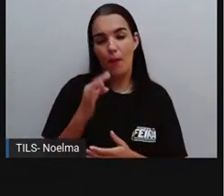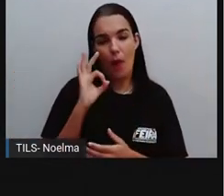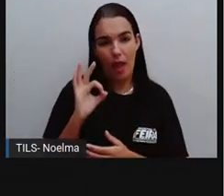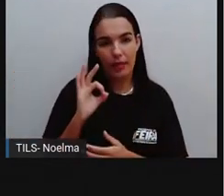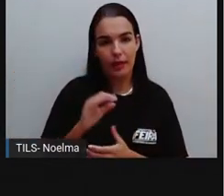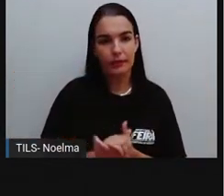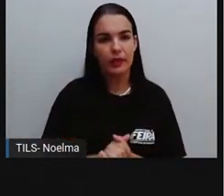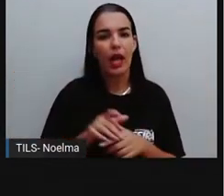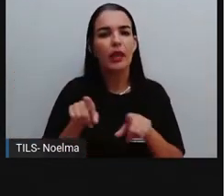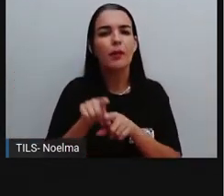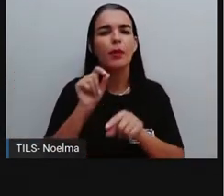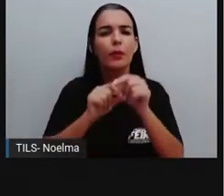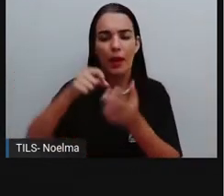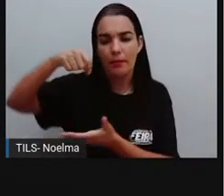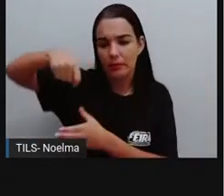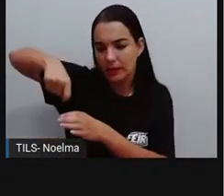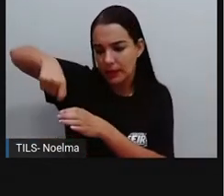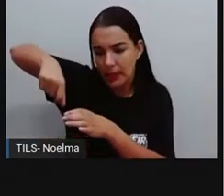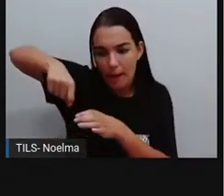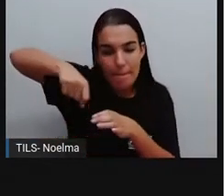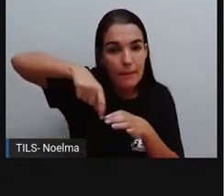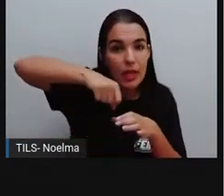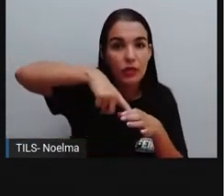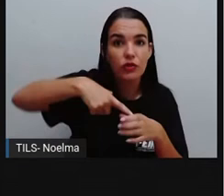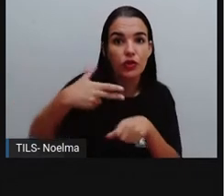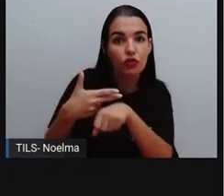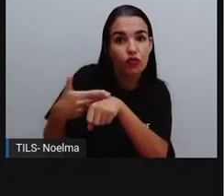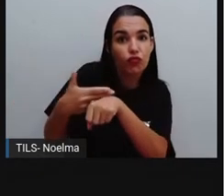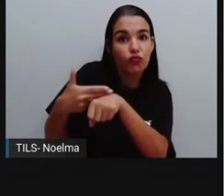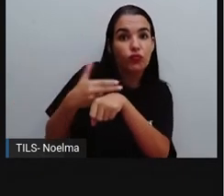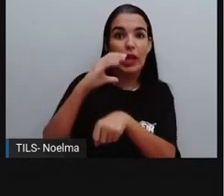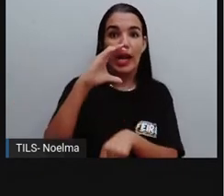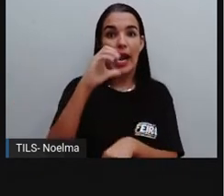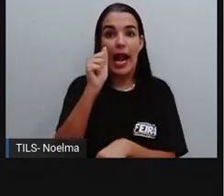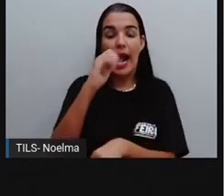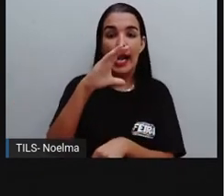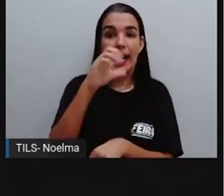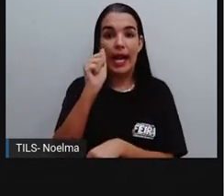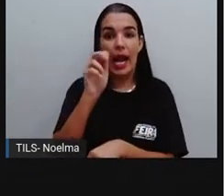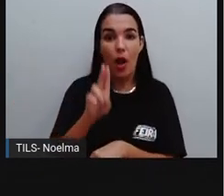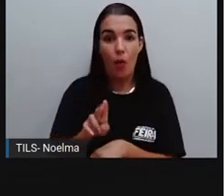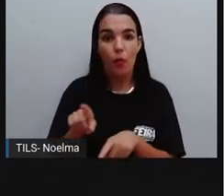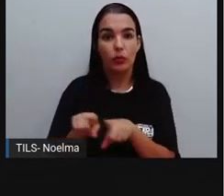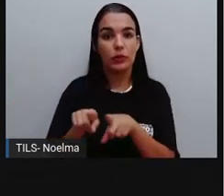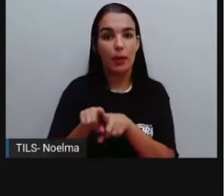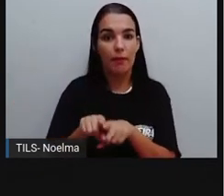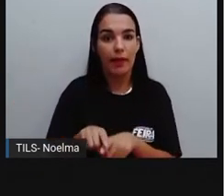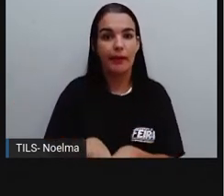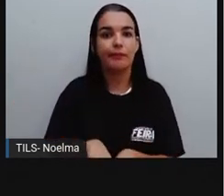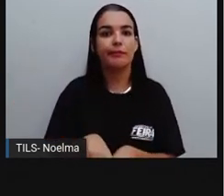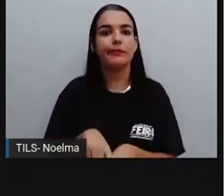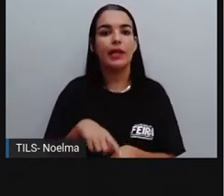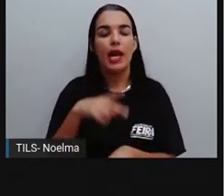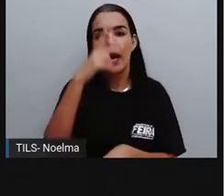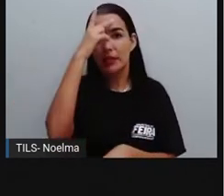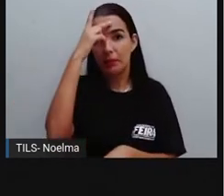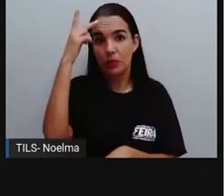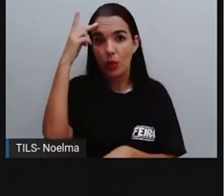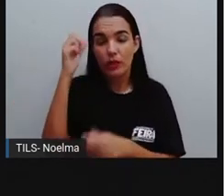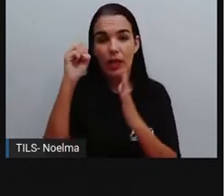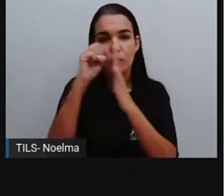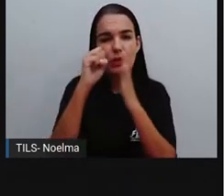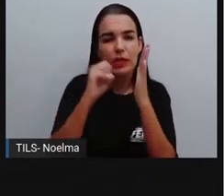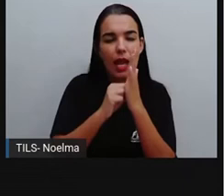Sementes de cacau para os aztecas, o povo que habitou o México aí no século XII, né?